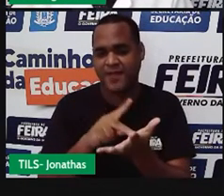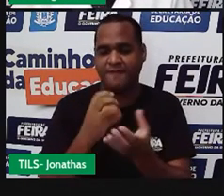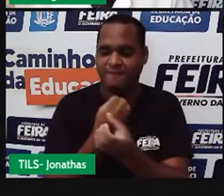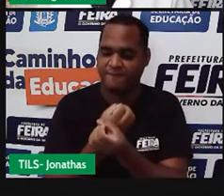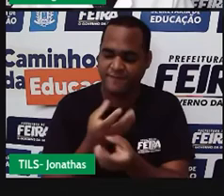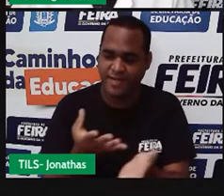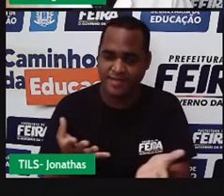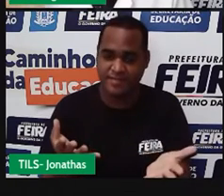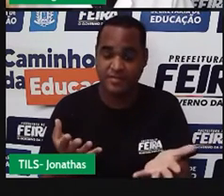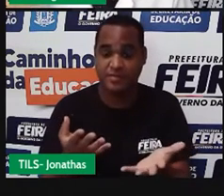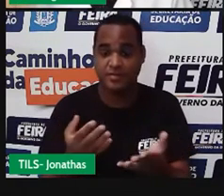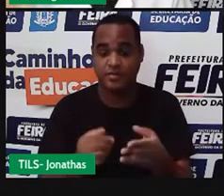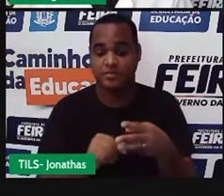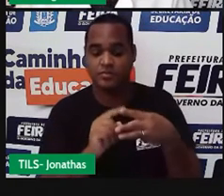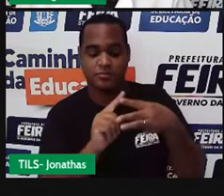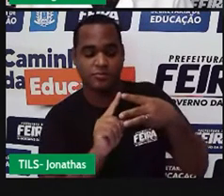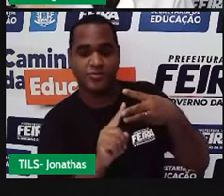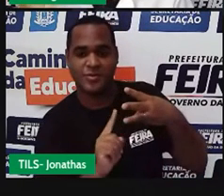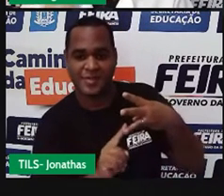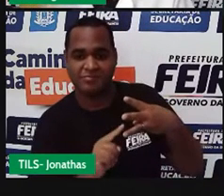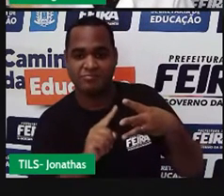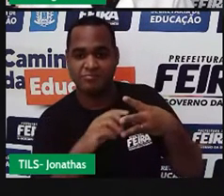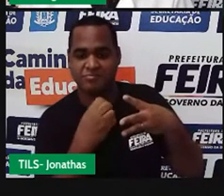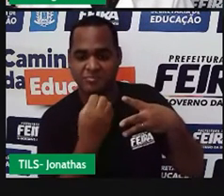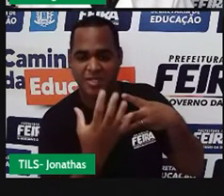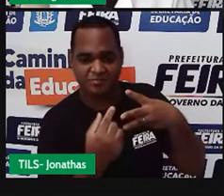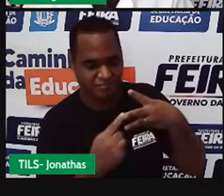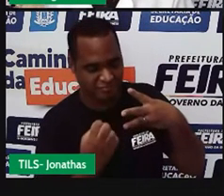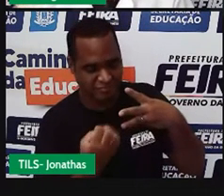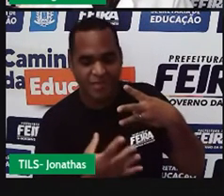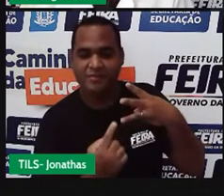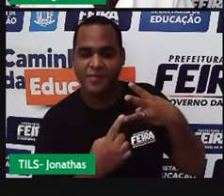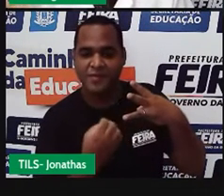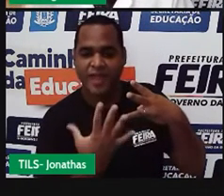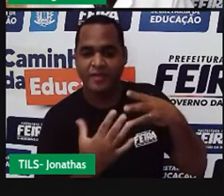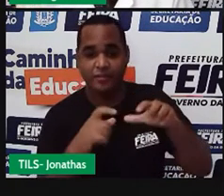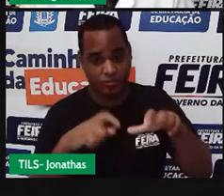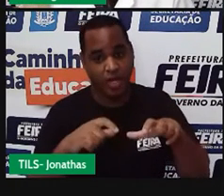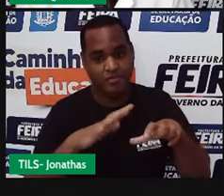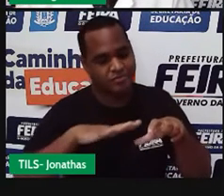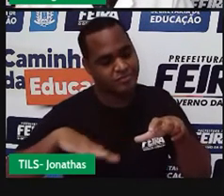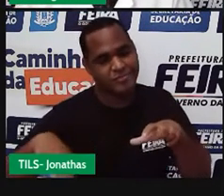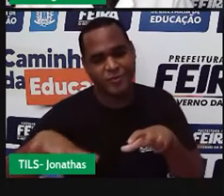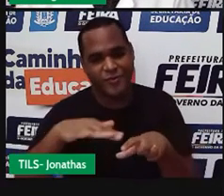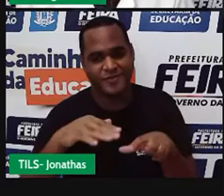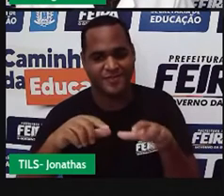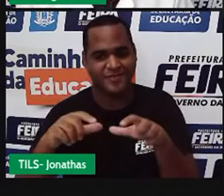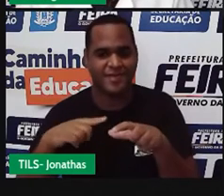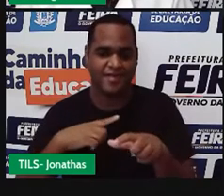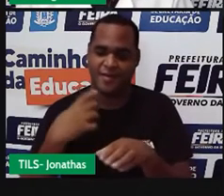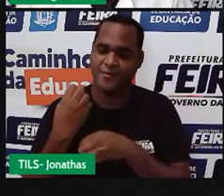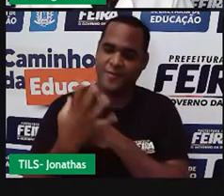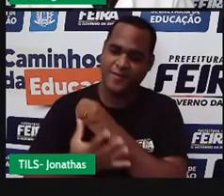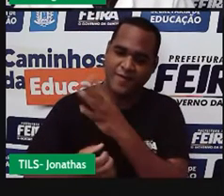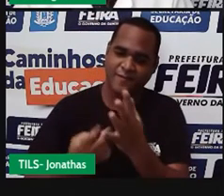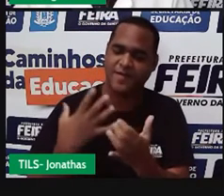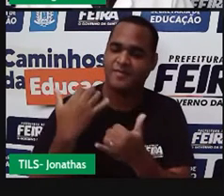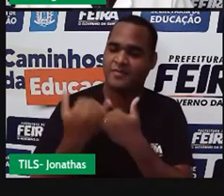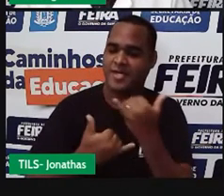entre três instituições. Três lugares vão receber uma quantidade de brinquedos.